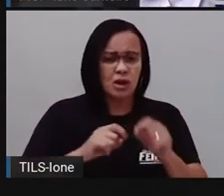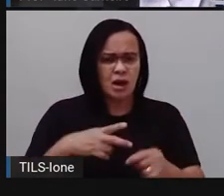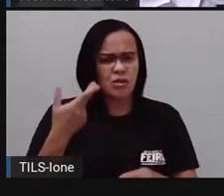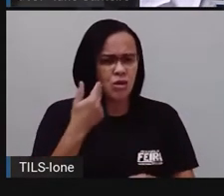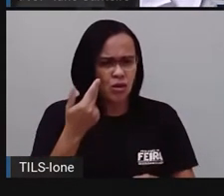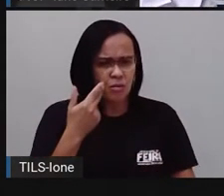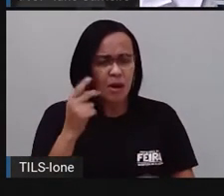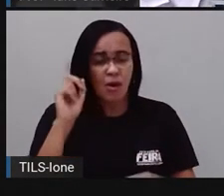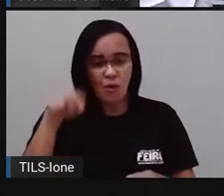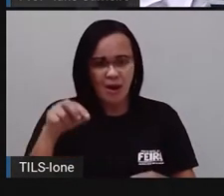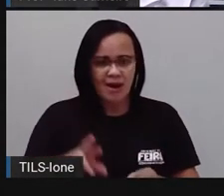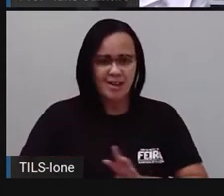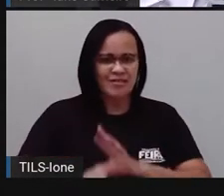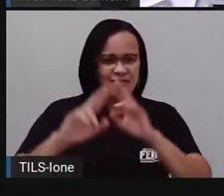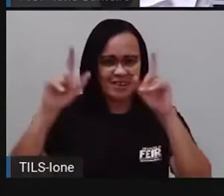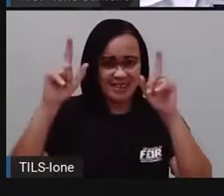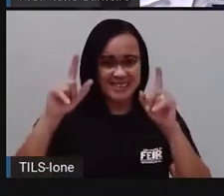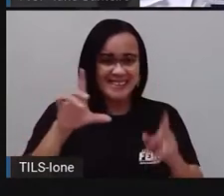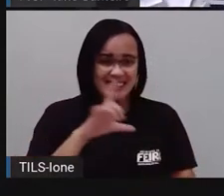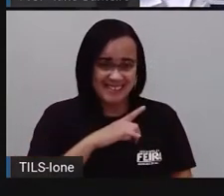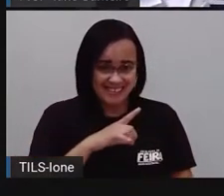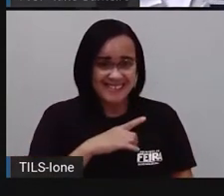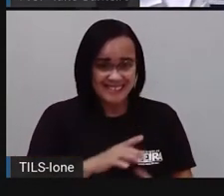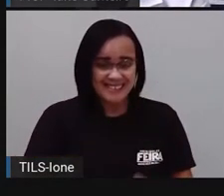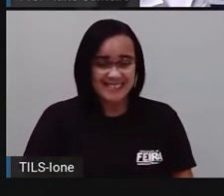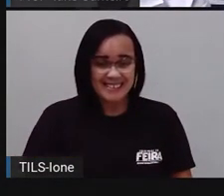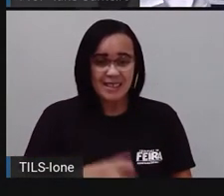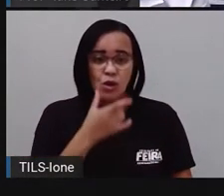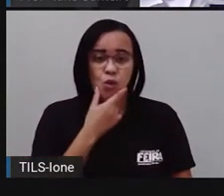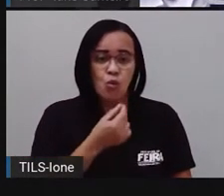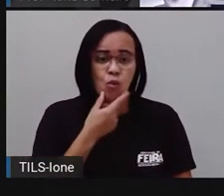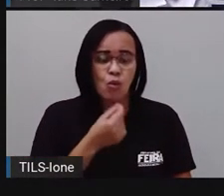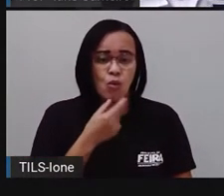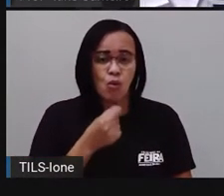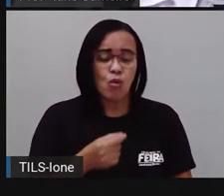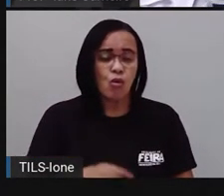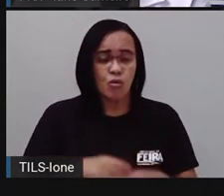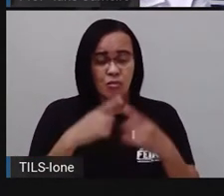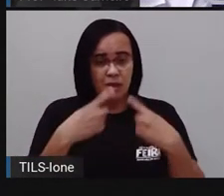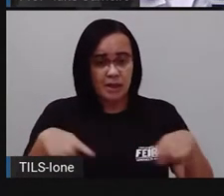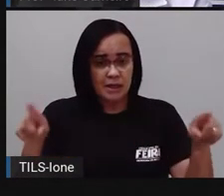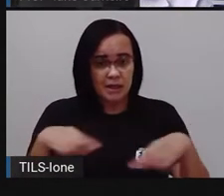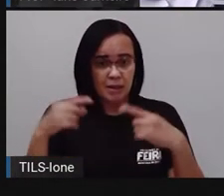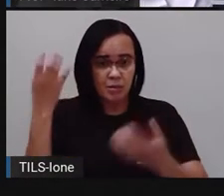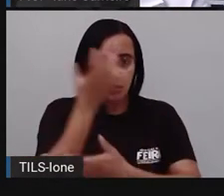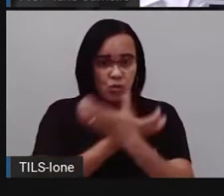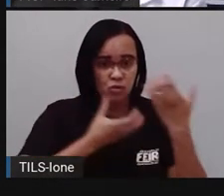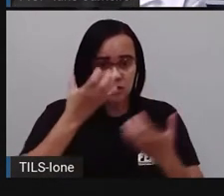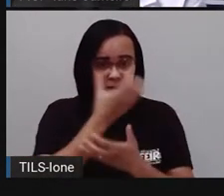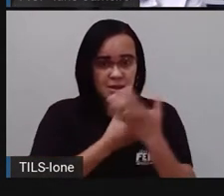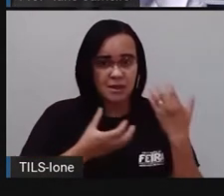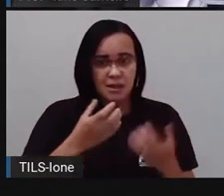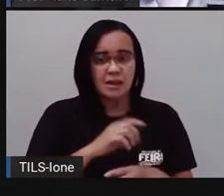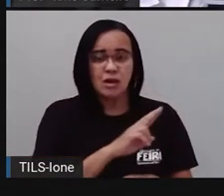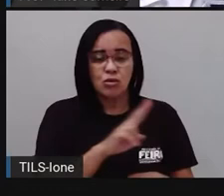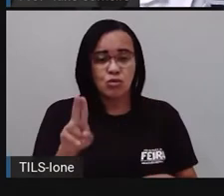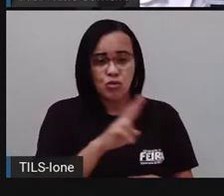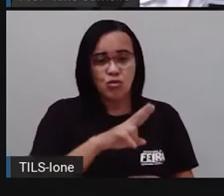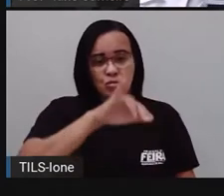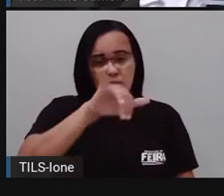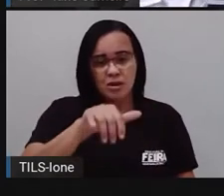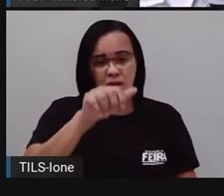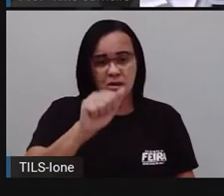bom? Então, o cantor é Jair Oliveira, né? O Jairzinho, provavelmente sua mamãe e seu papai conhecem